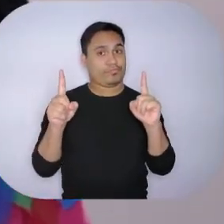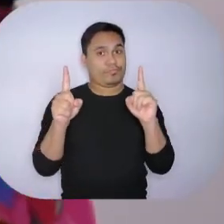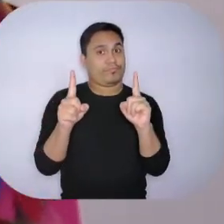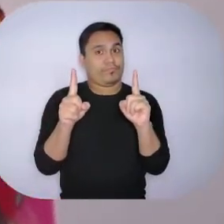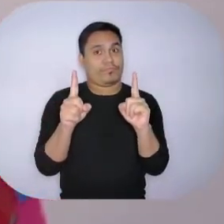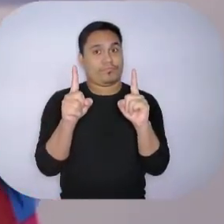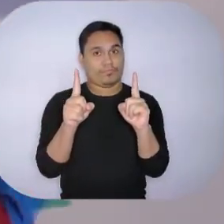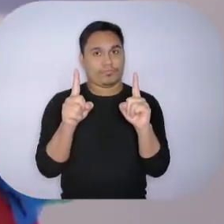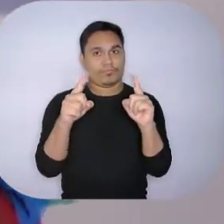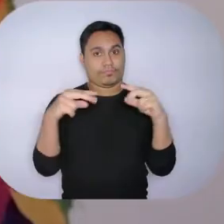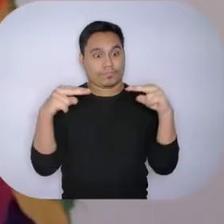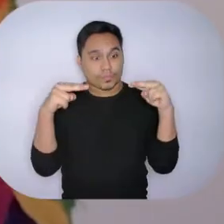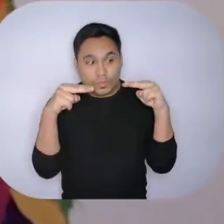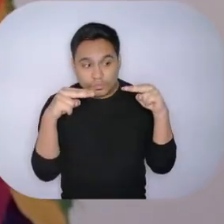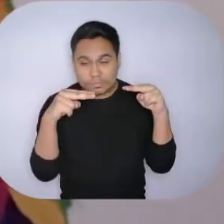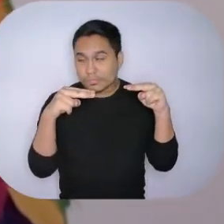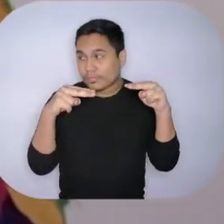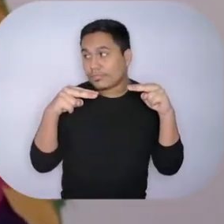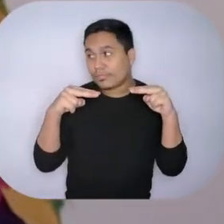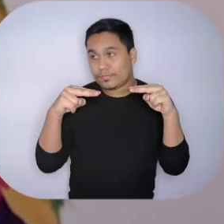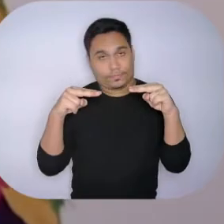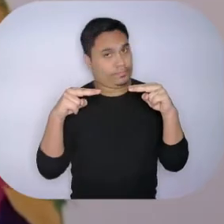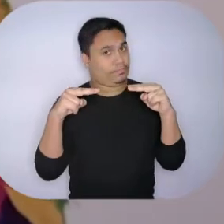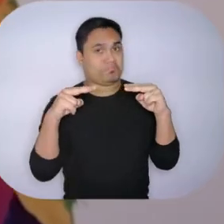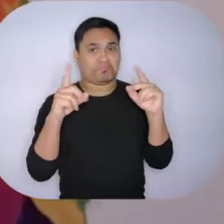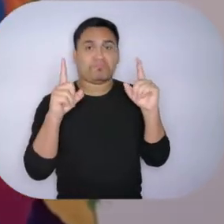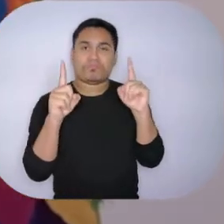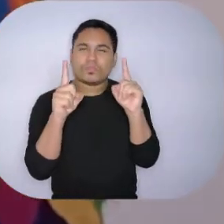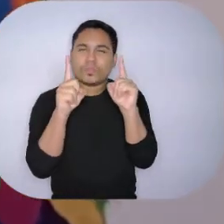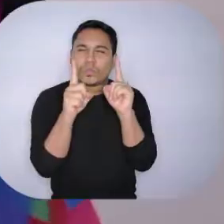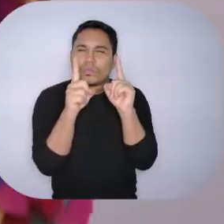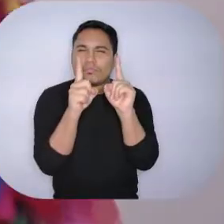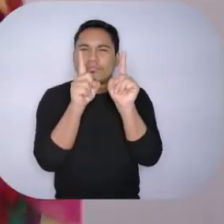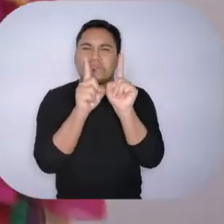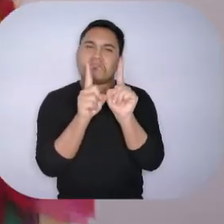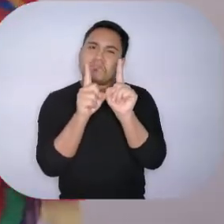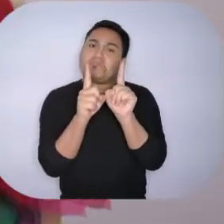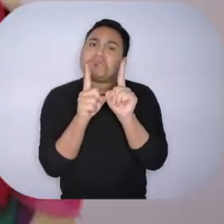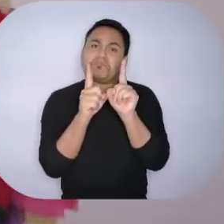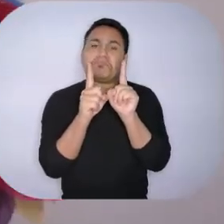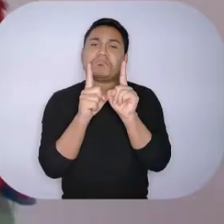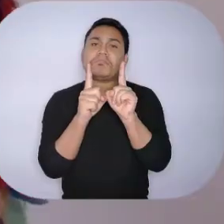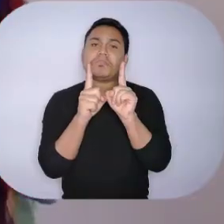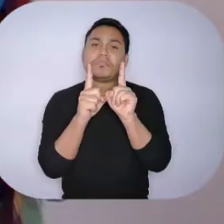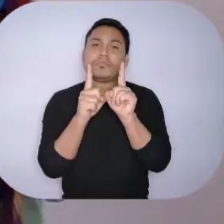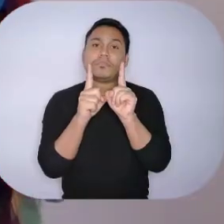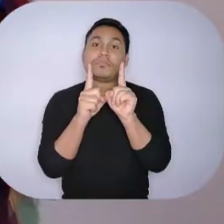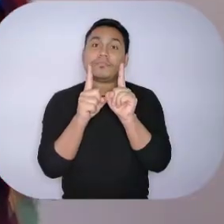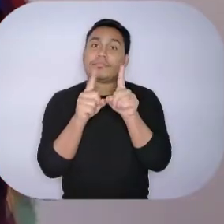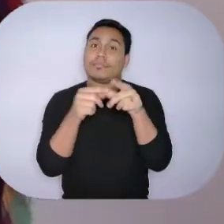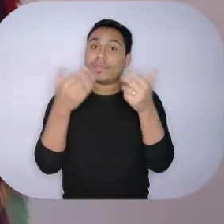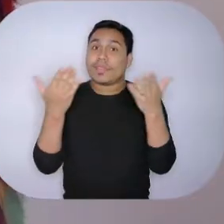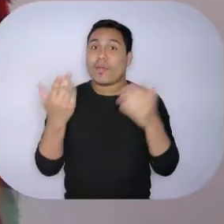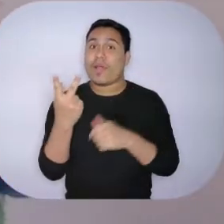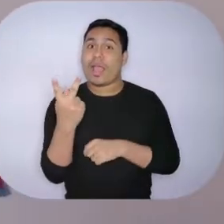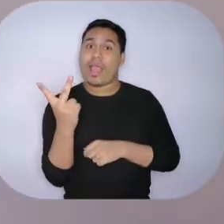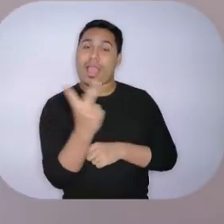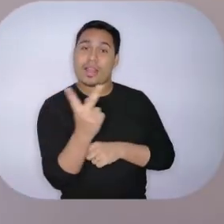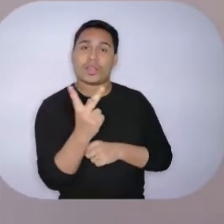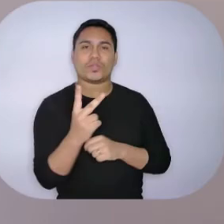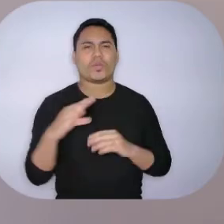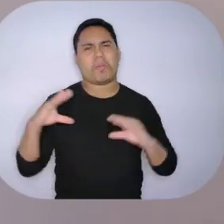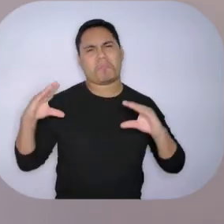Se olharam. E se aproximaram mais um pouco. Então, começaram a falar.